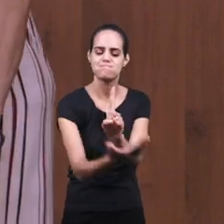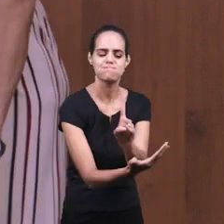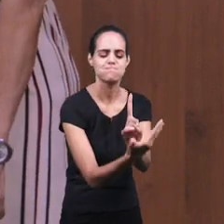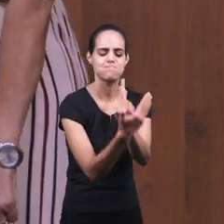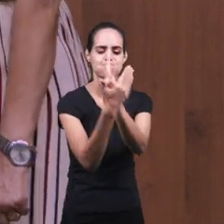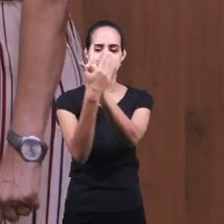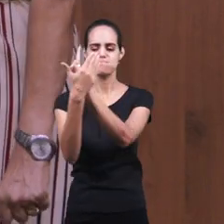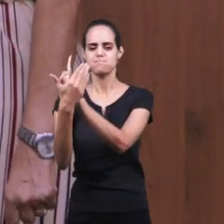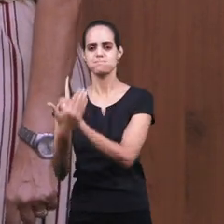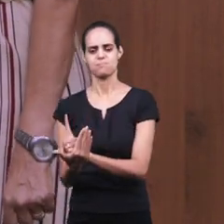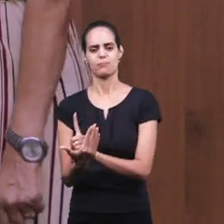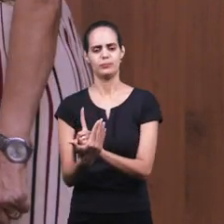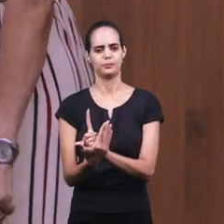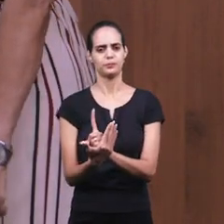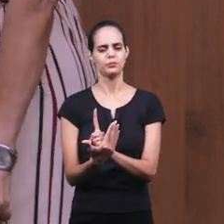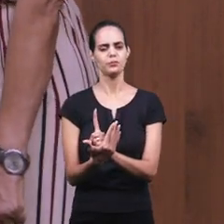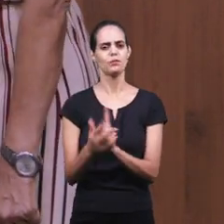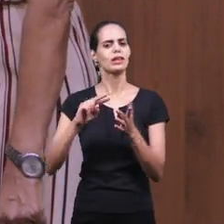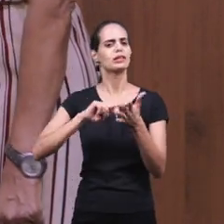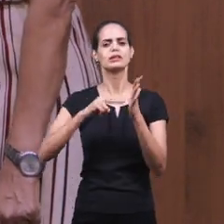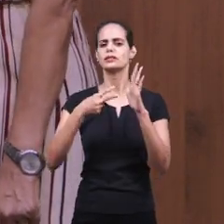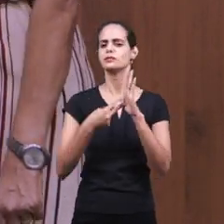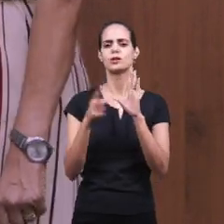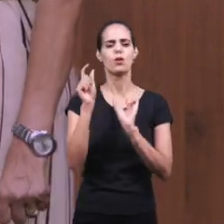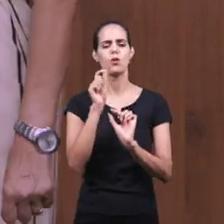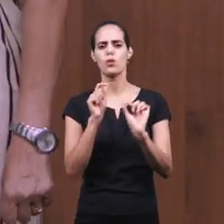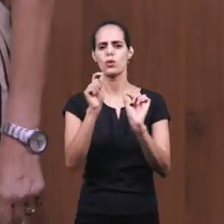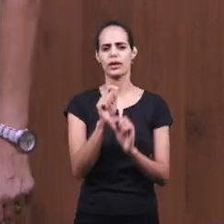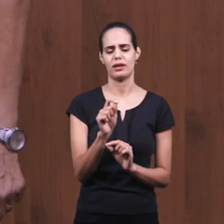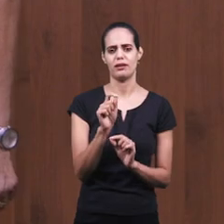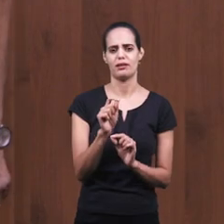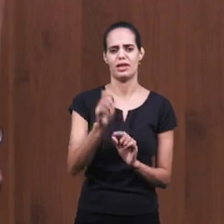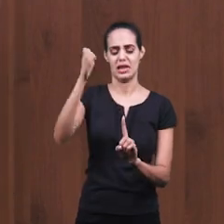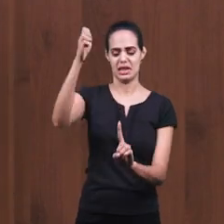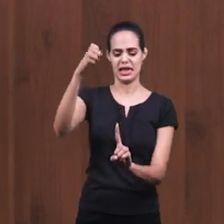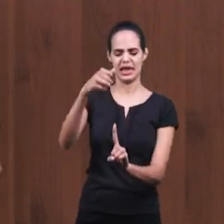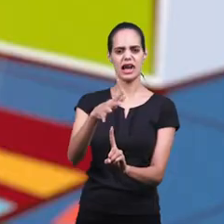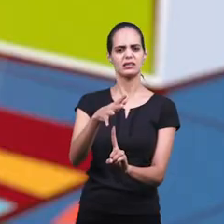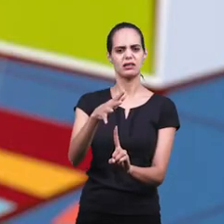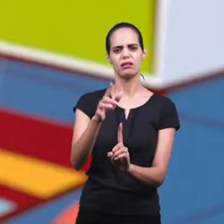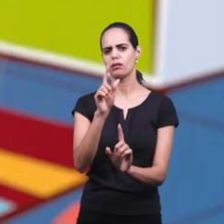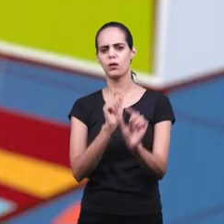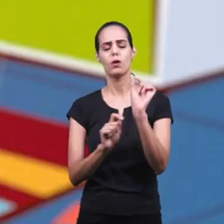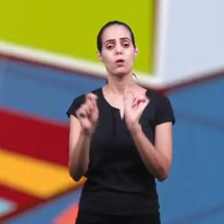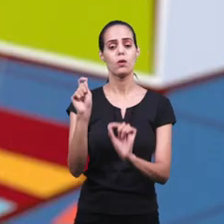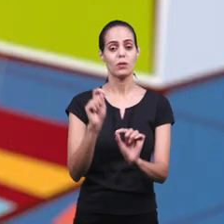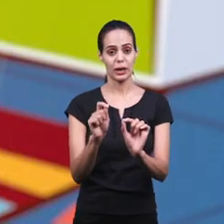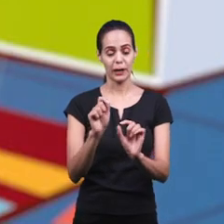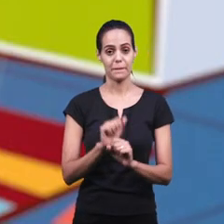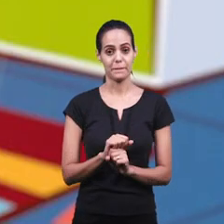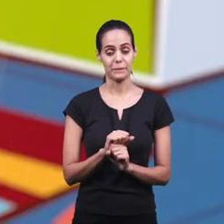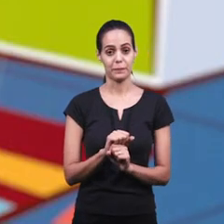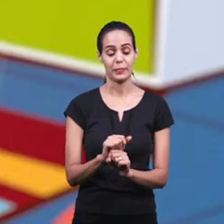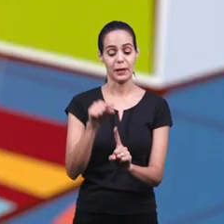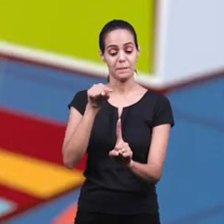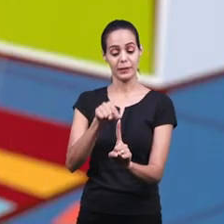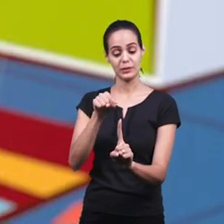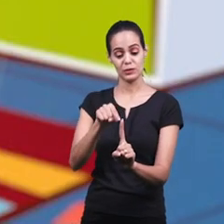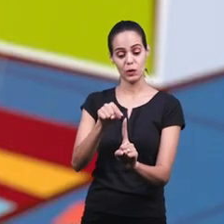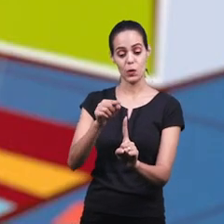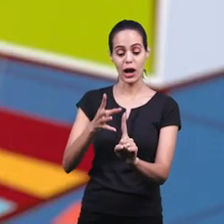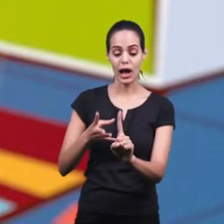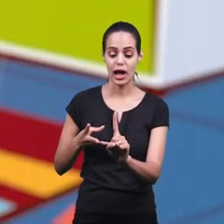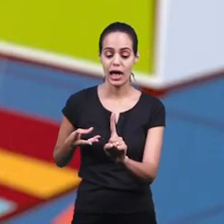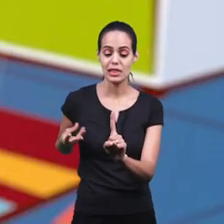Mas o que significa graça? Graça é aquilo que alguém ganha sem